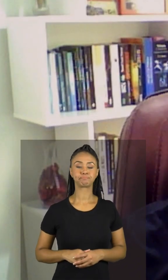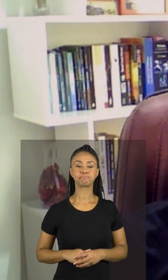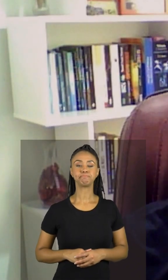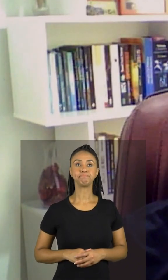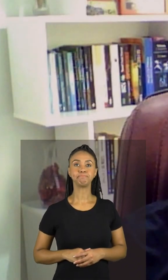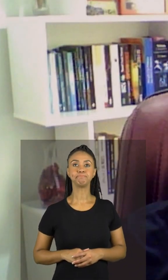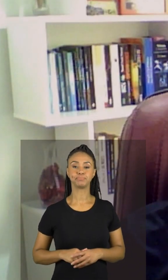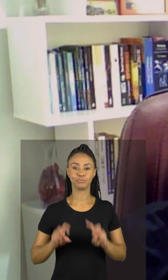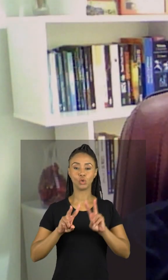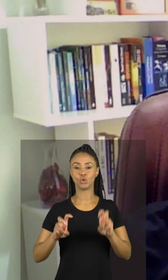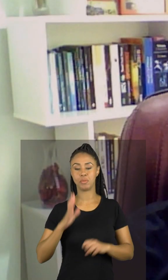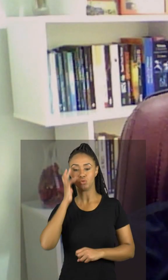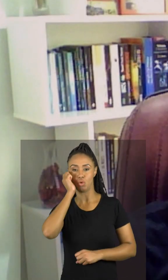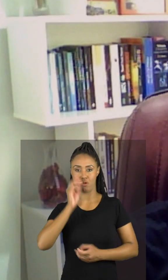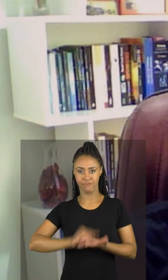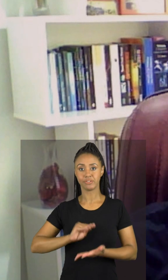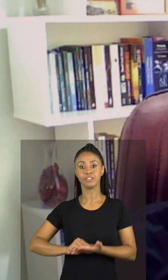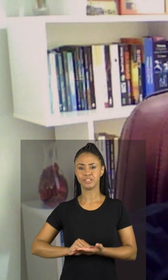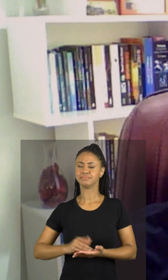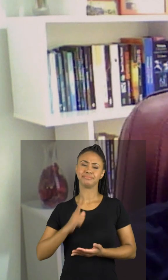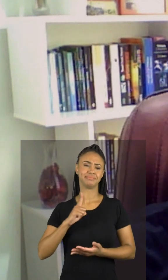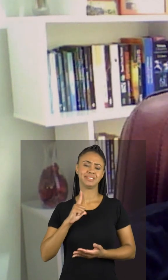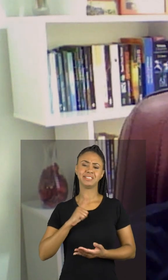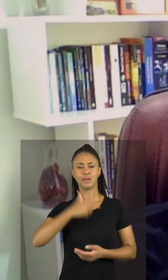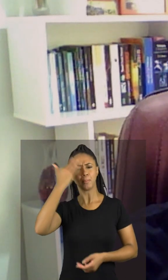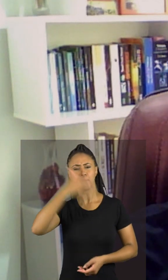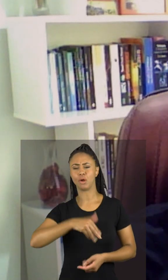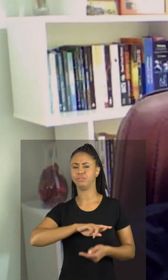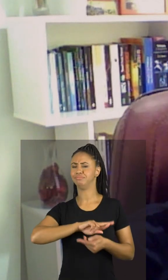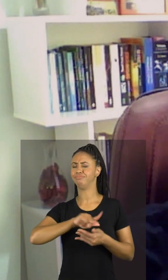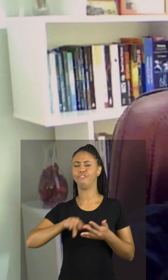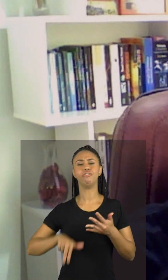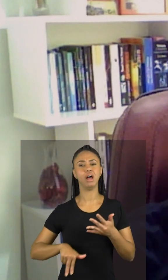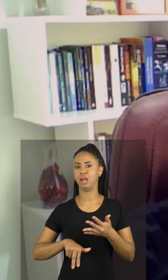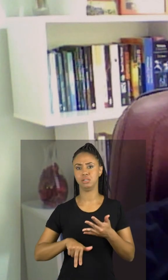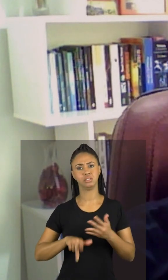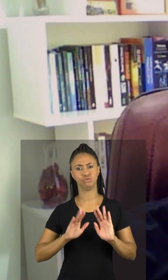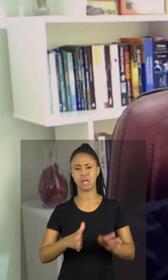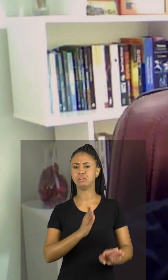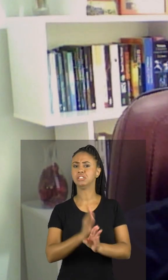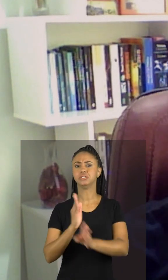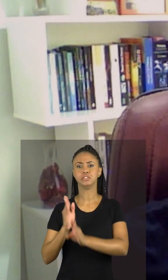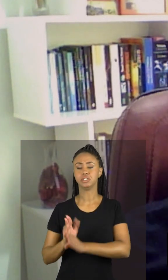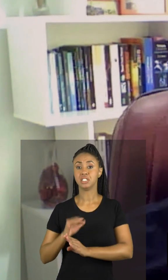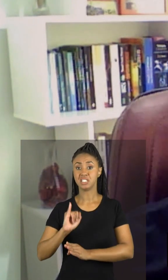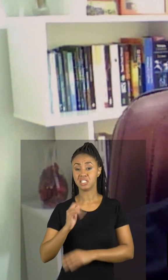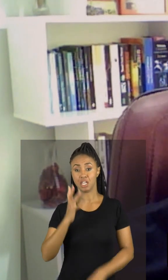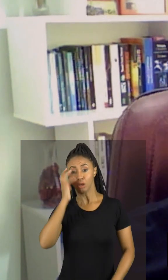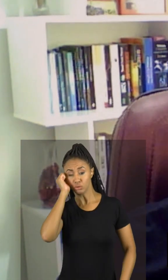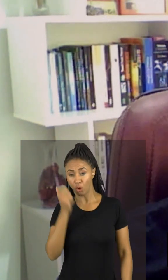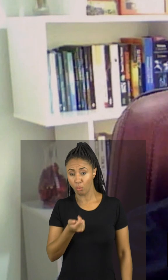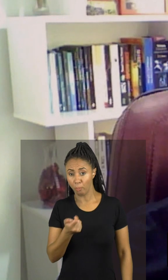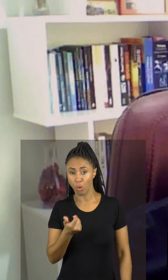em falta de sono, existem inúmeras evidências na ciência que afirmam que a pregação de sono, ela pode